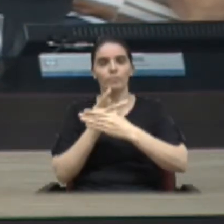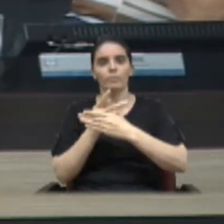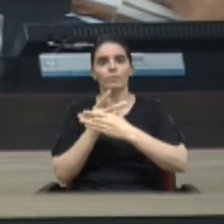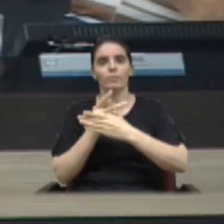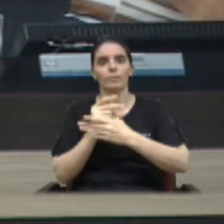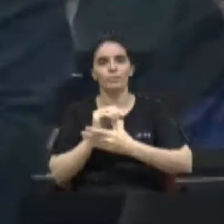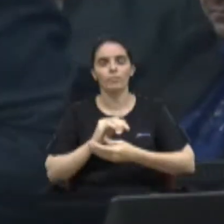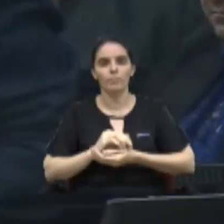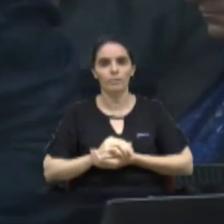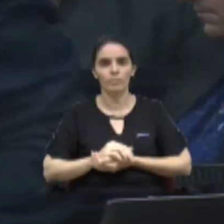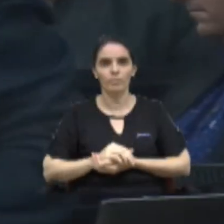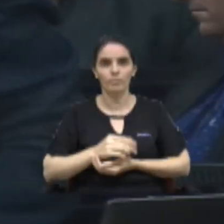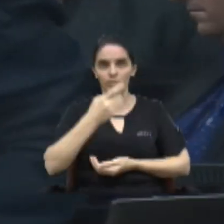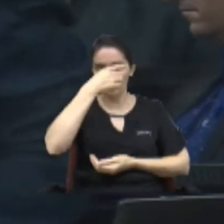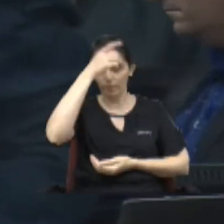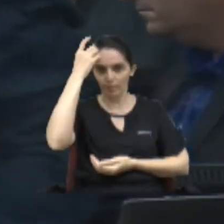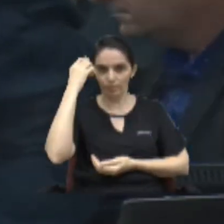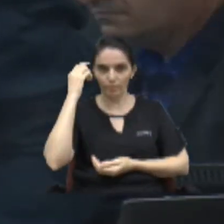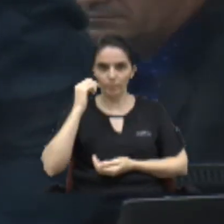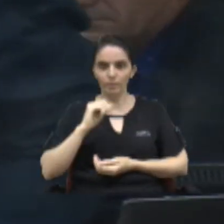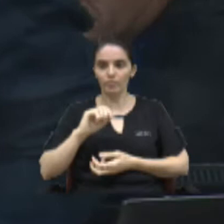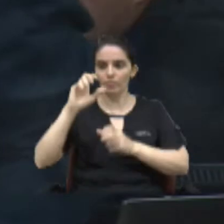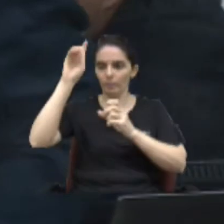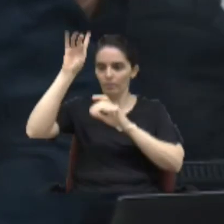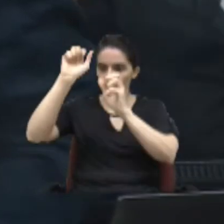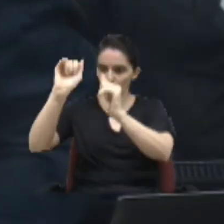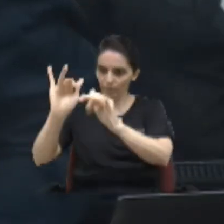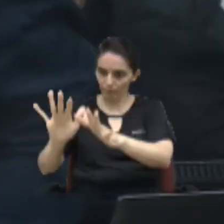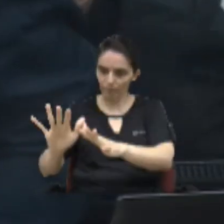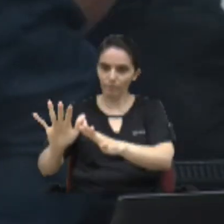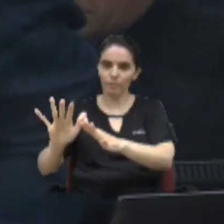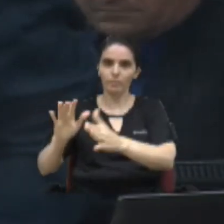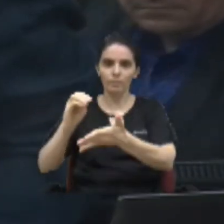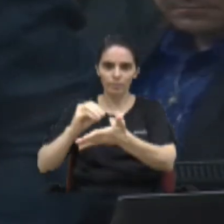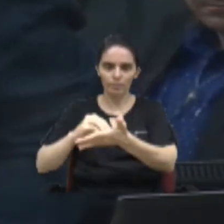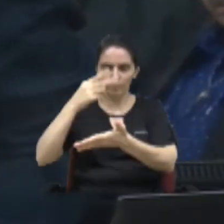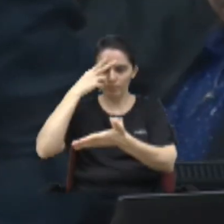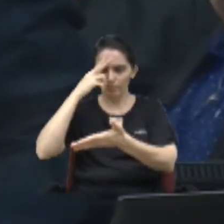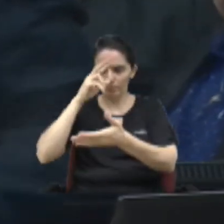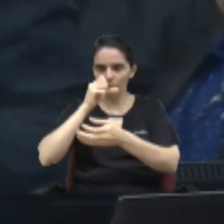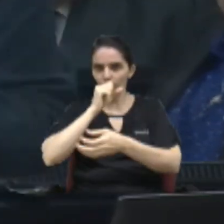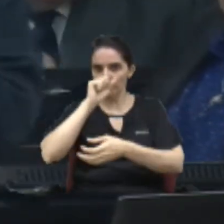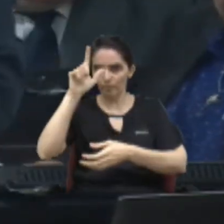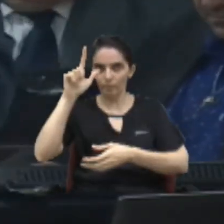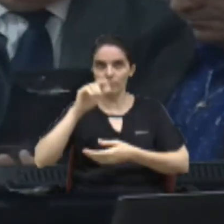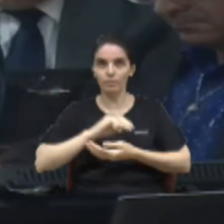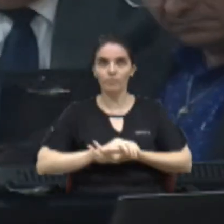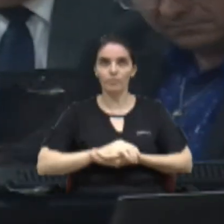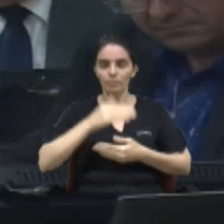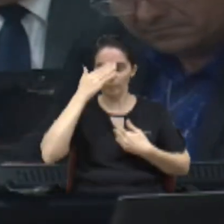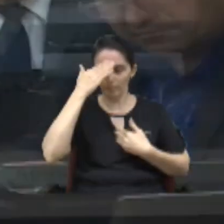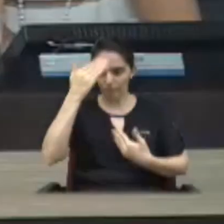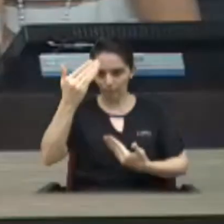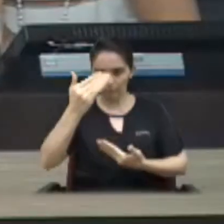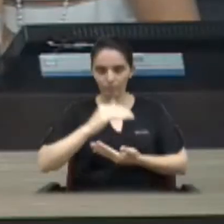nome do senhor o Wagner que Deus abençoe muito lá que entre para a história da cidade de Limeira muito obrigado continuem a